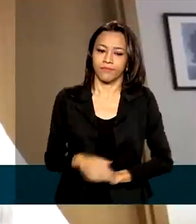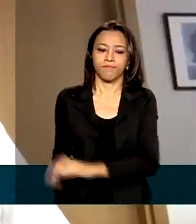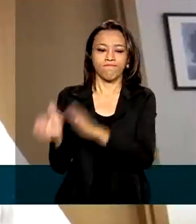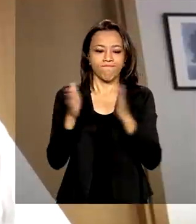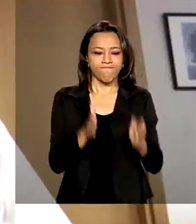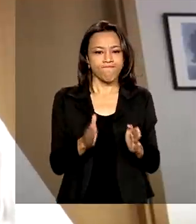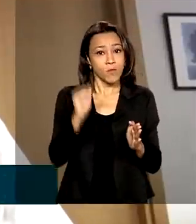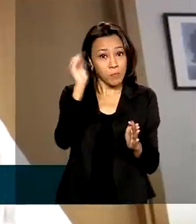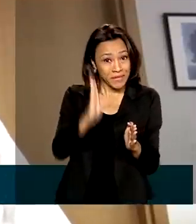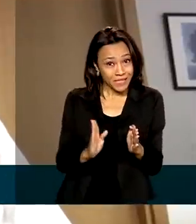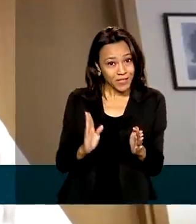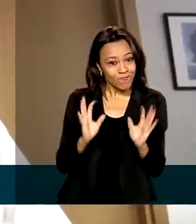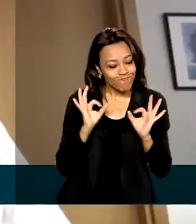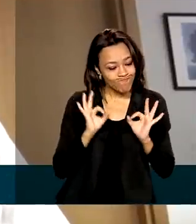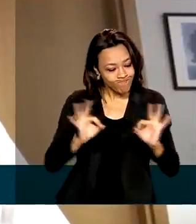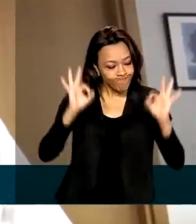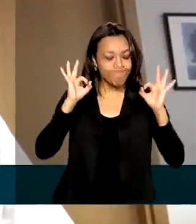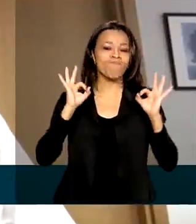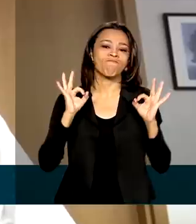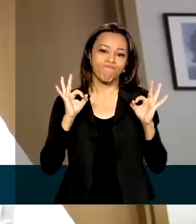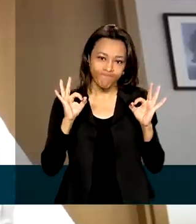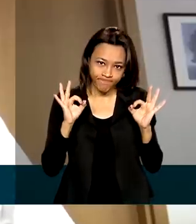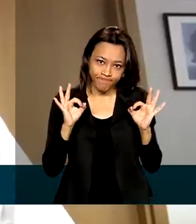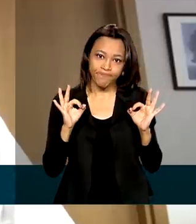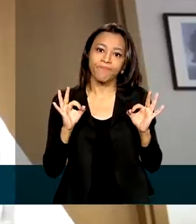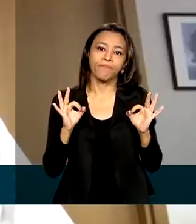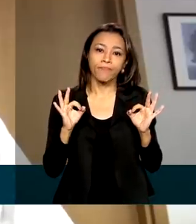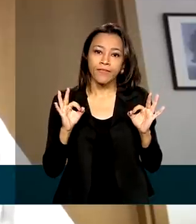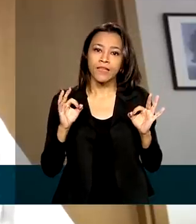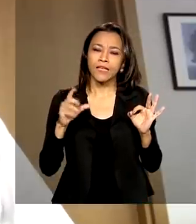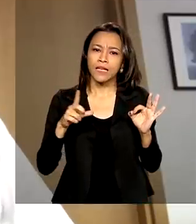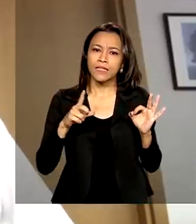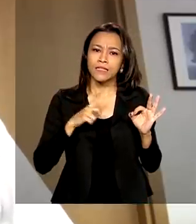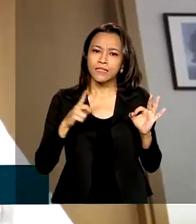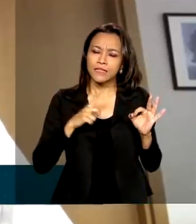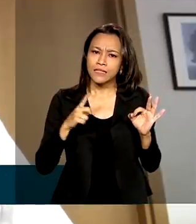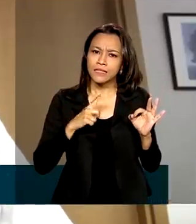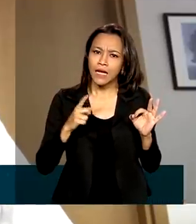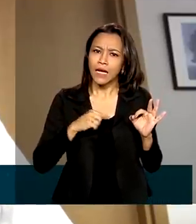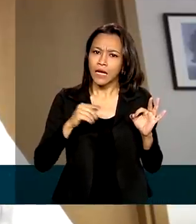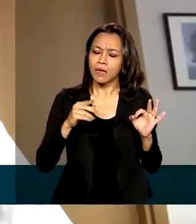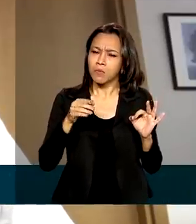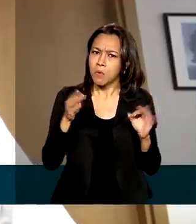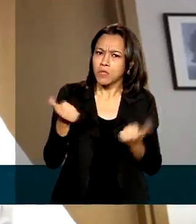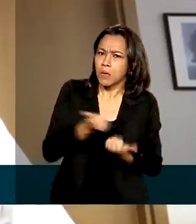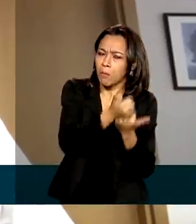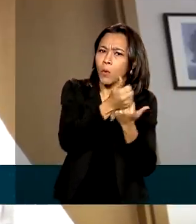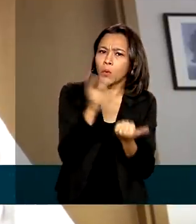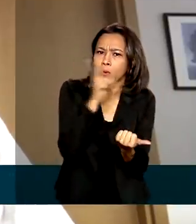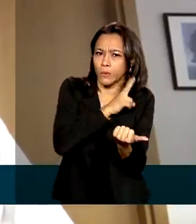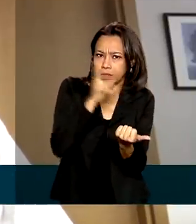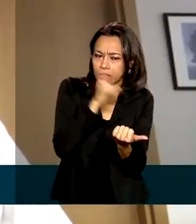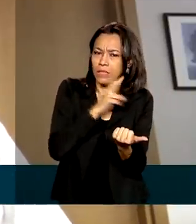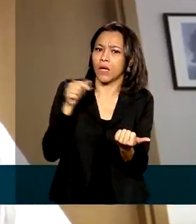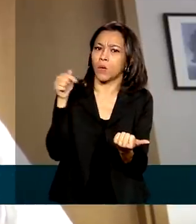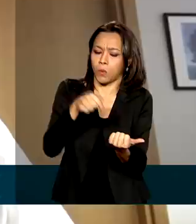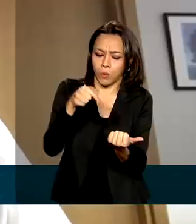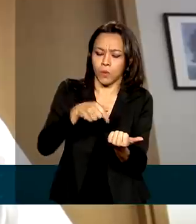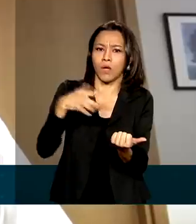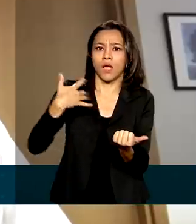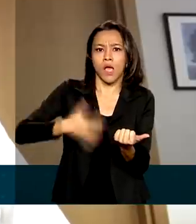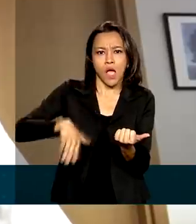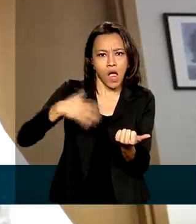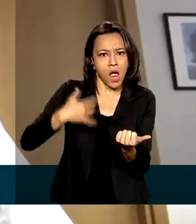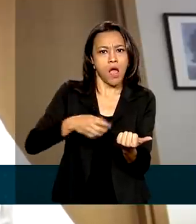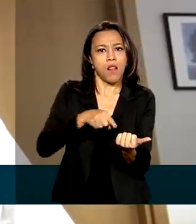realmente está fazendo frente a essa ajuda emergencial que foi dada. Ela é responsável pelo maior